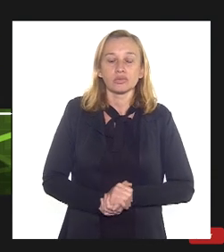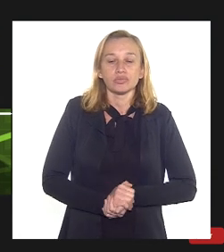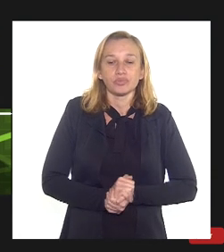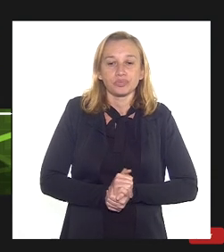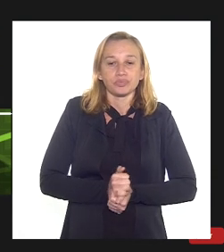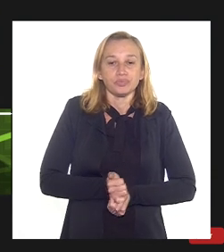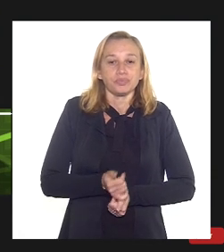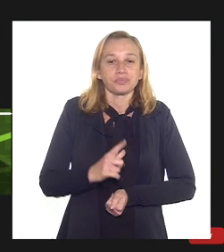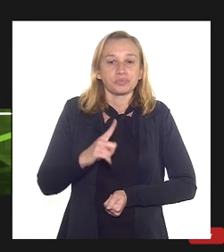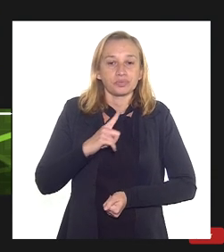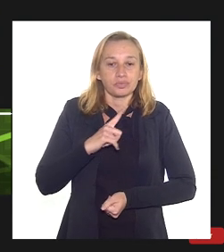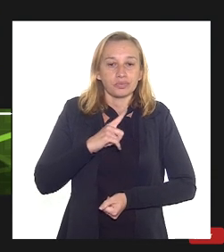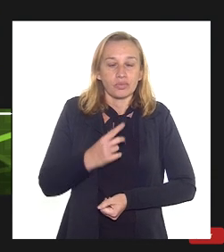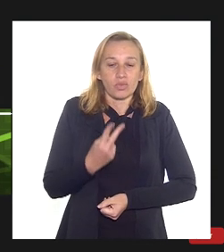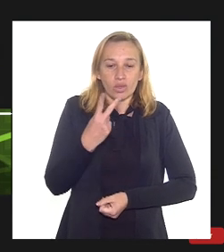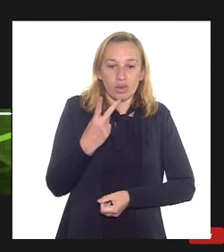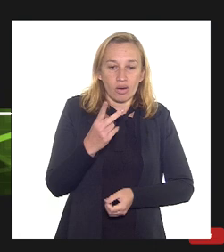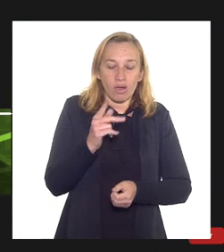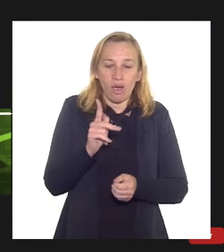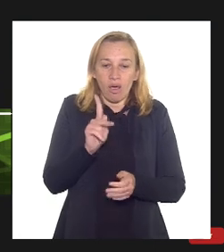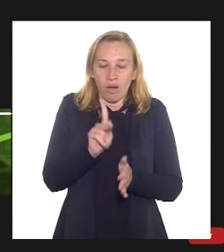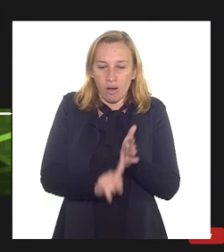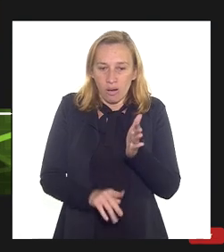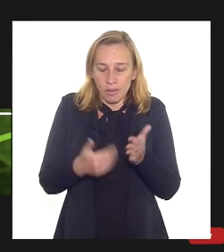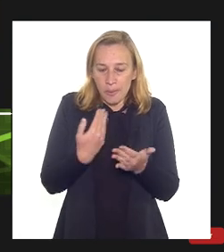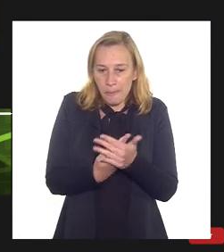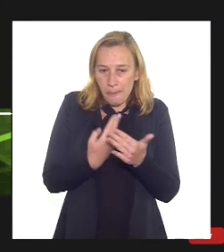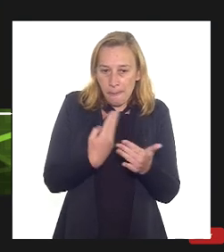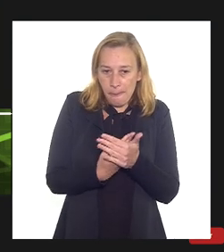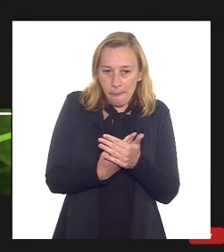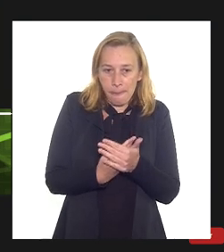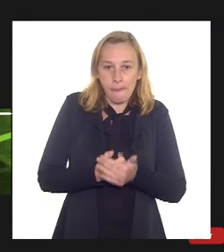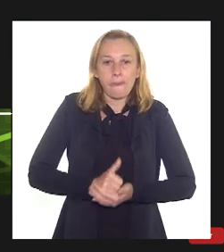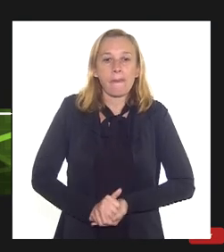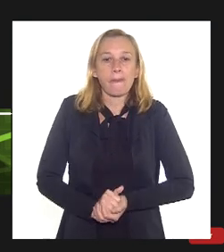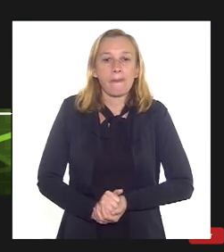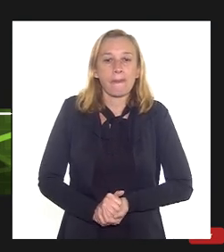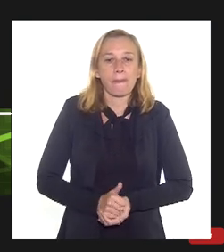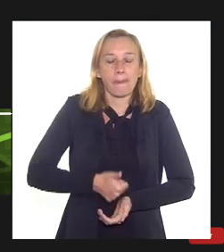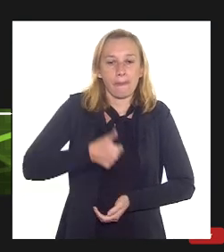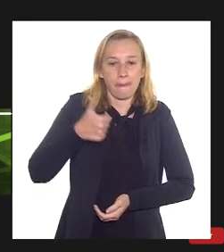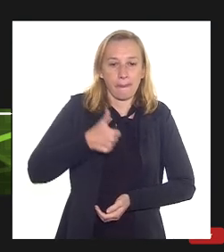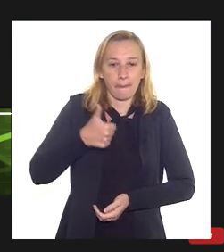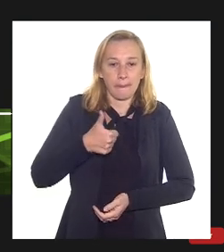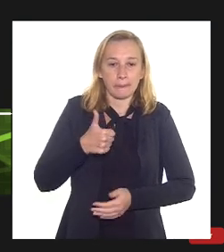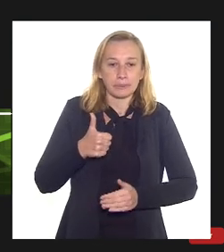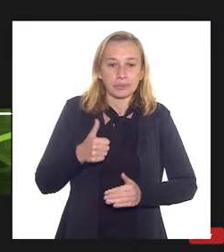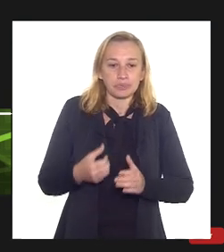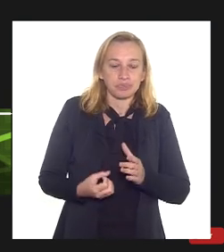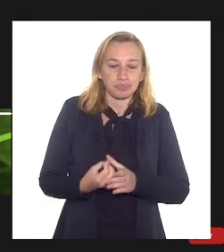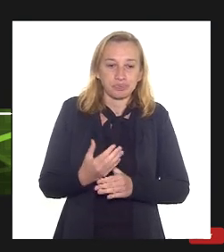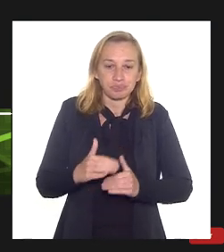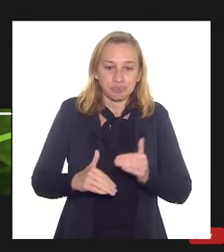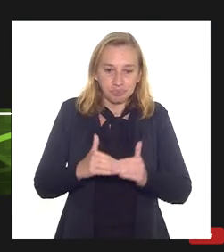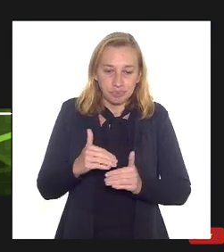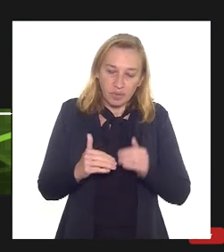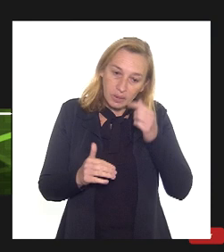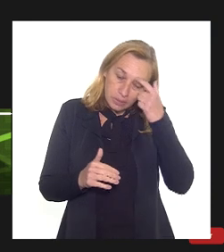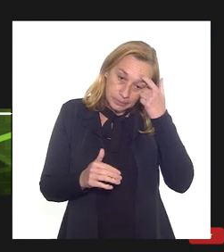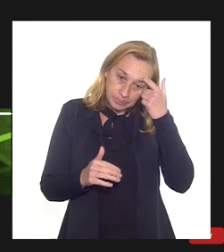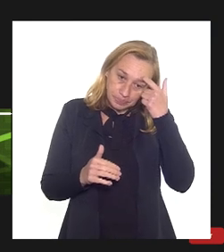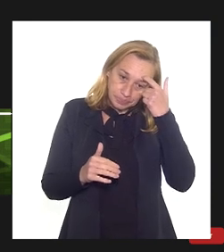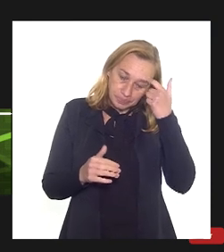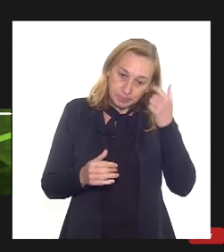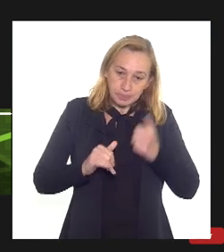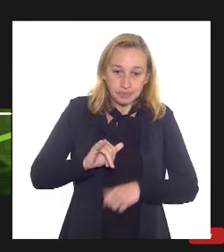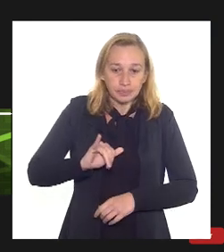Nós temos, então, dois projetos sem estudos neste momento. Uma planta de processamento de lubrificantes, que busca